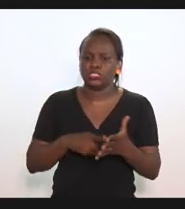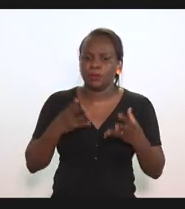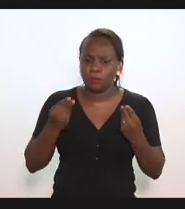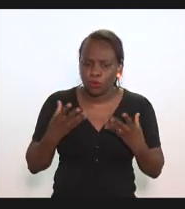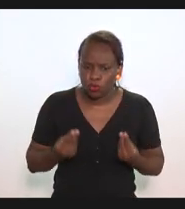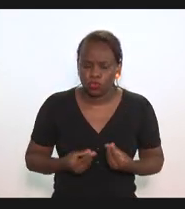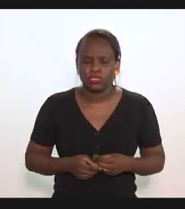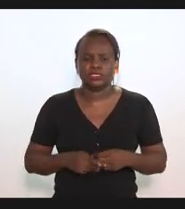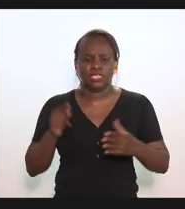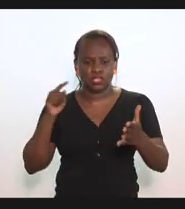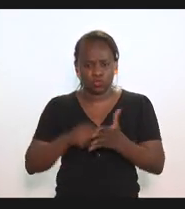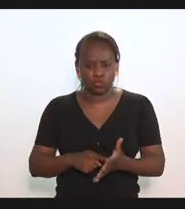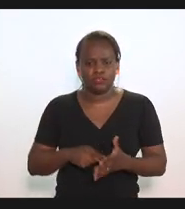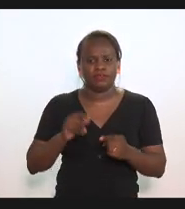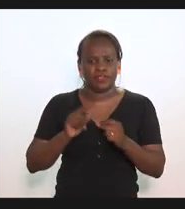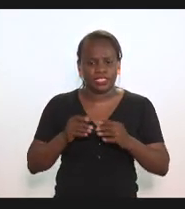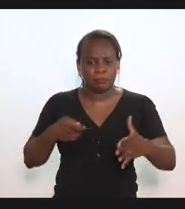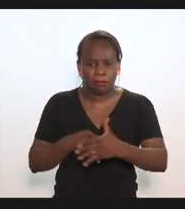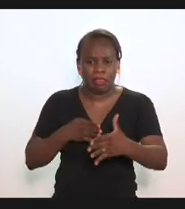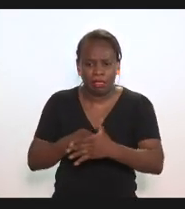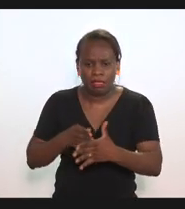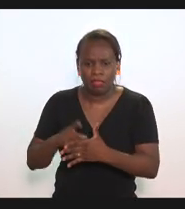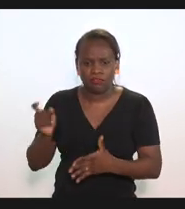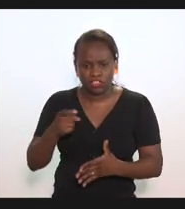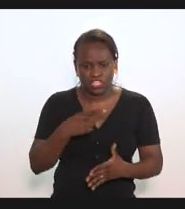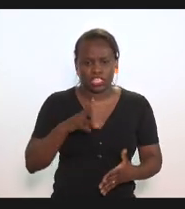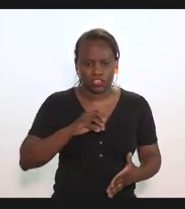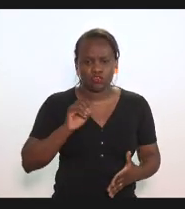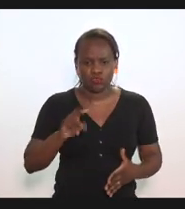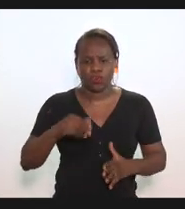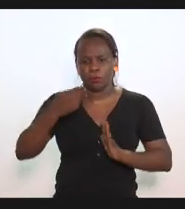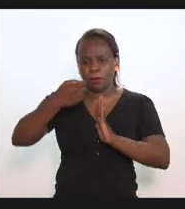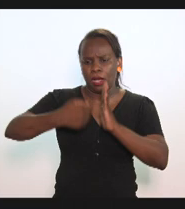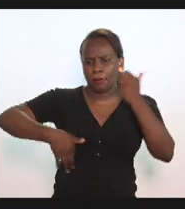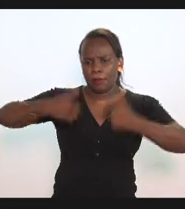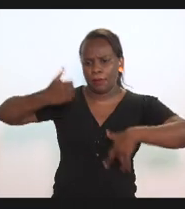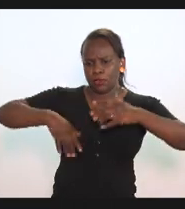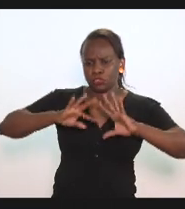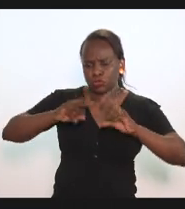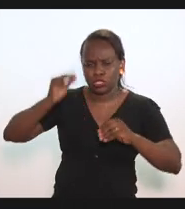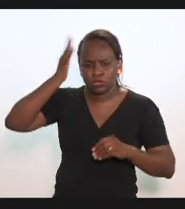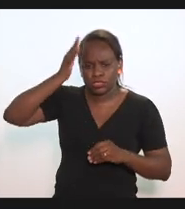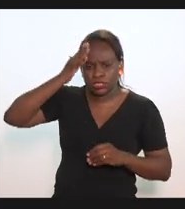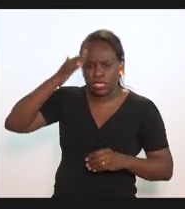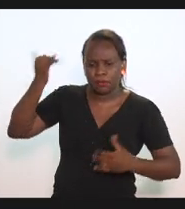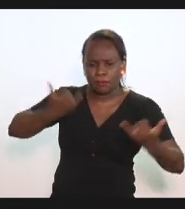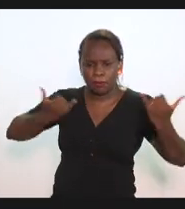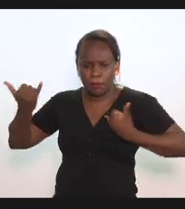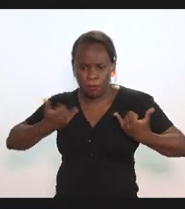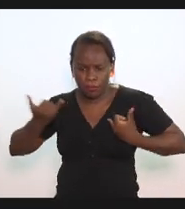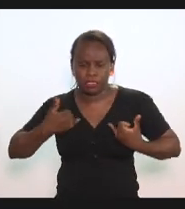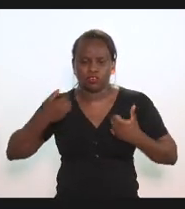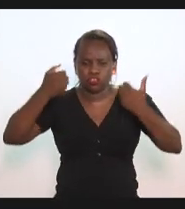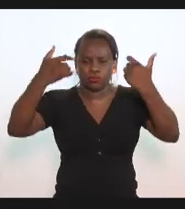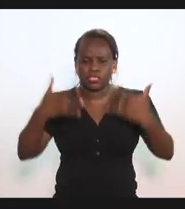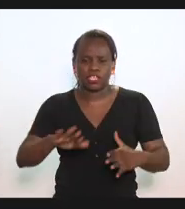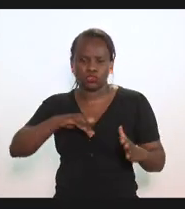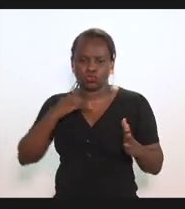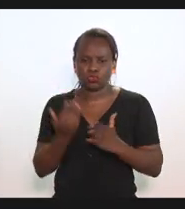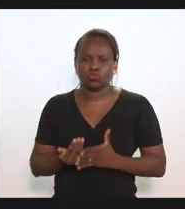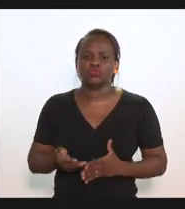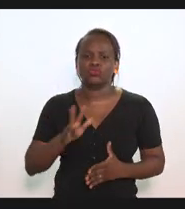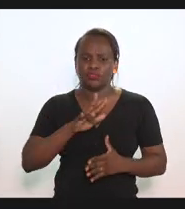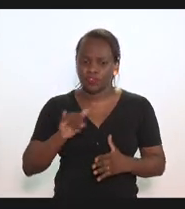muita denúncia dessa barreira fiscal eu estarei relatando tudo que sei e tudo que chegou até a mim vai ser